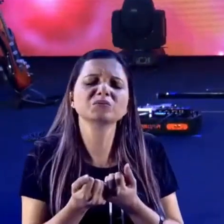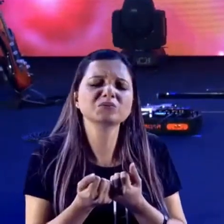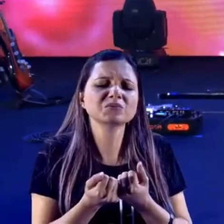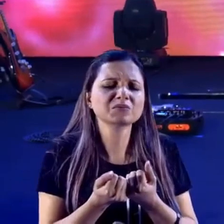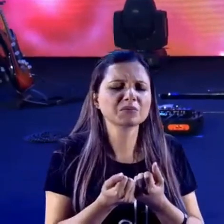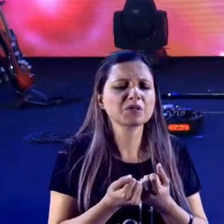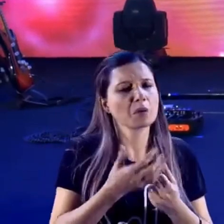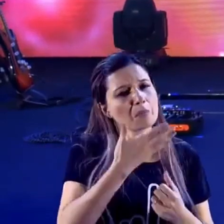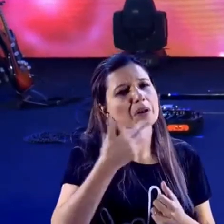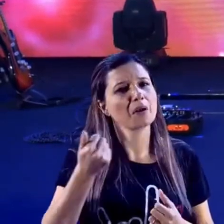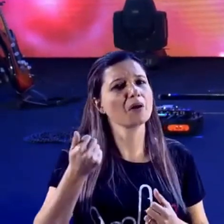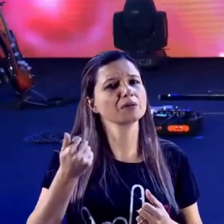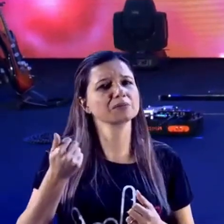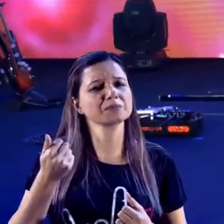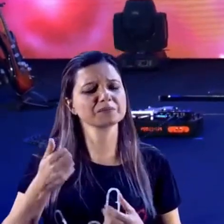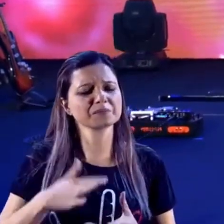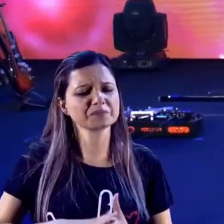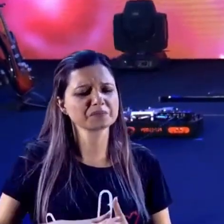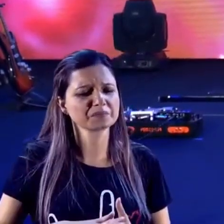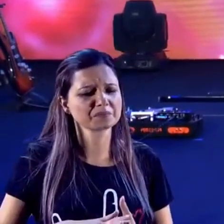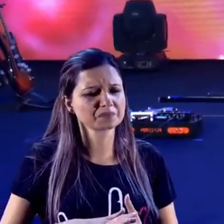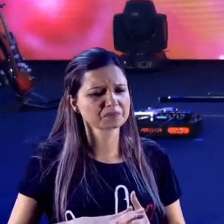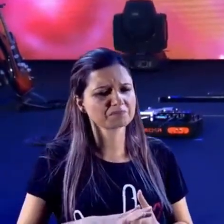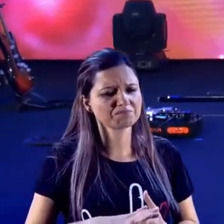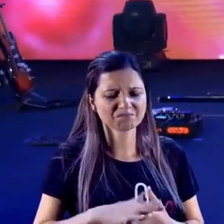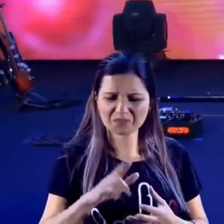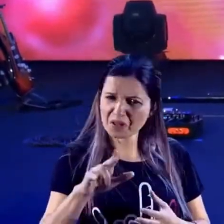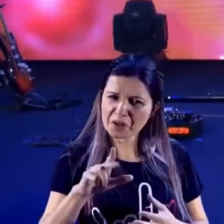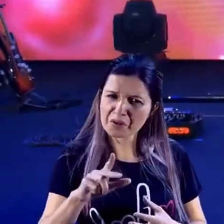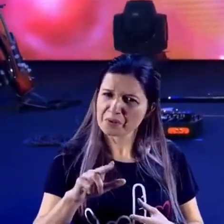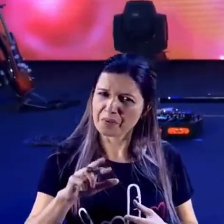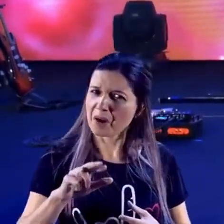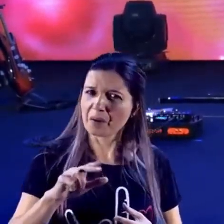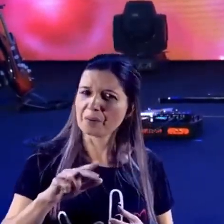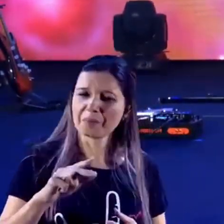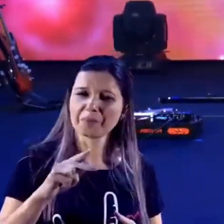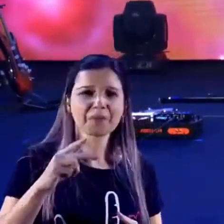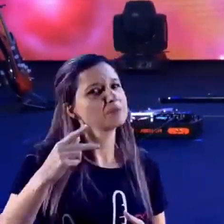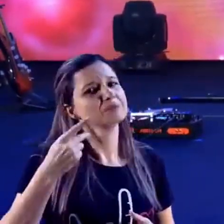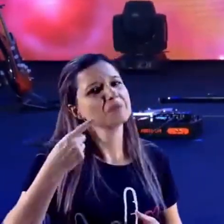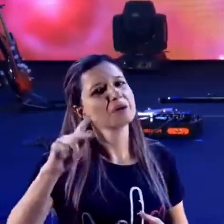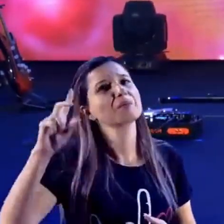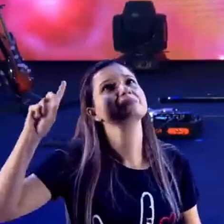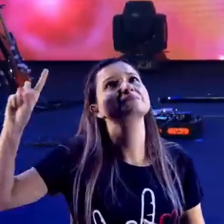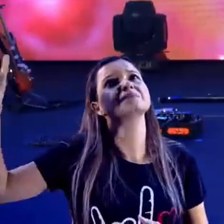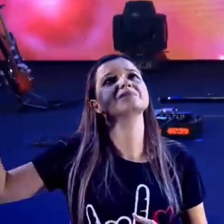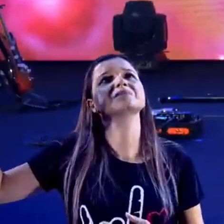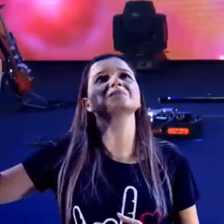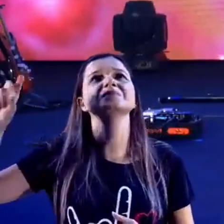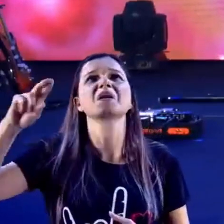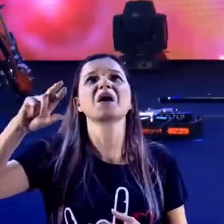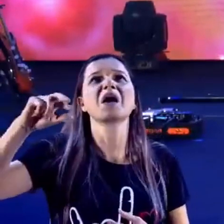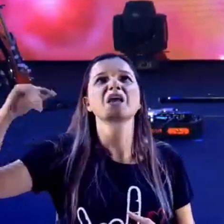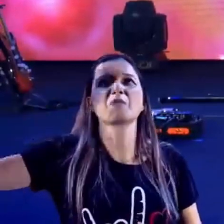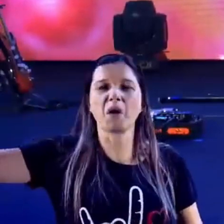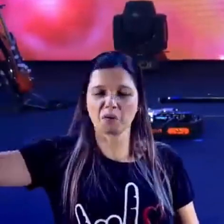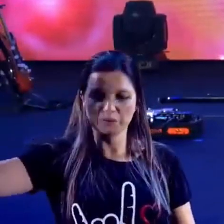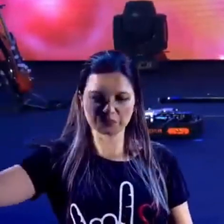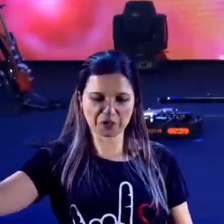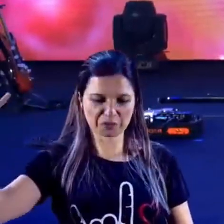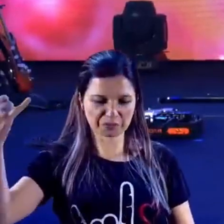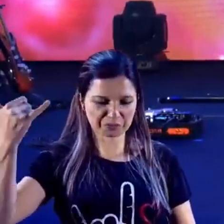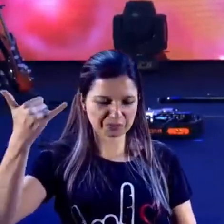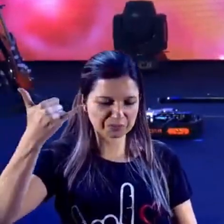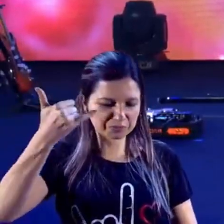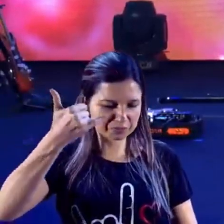para o que come. Assim é a palavra de Deus, assim também ocorre com a palavra que sai da minha boca. A